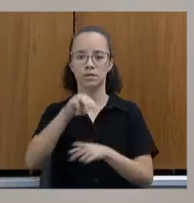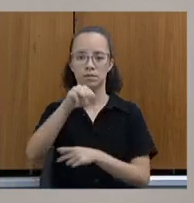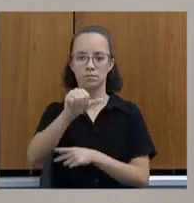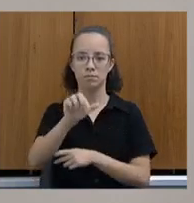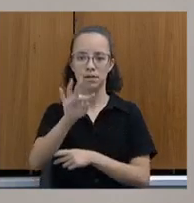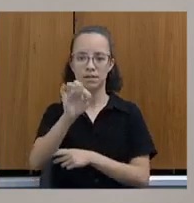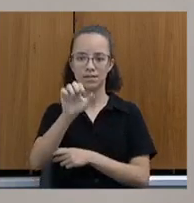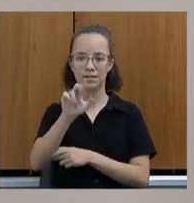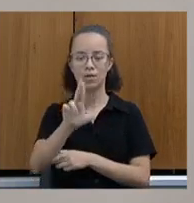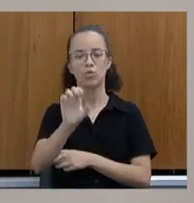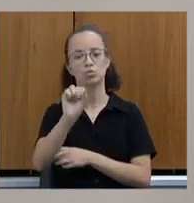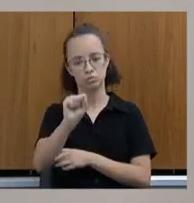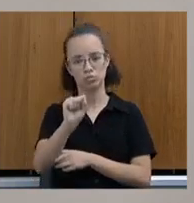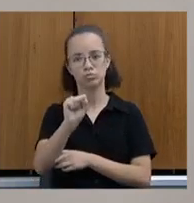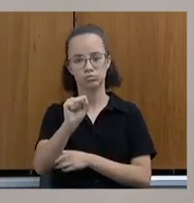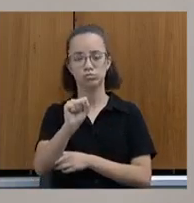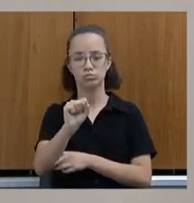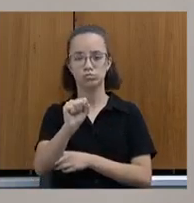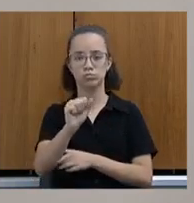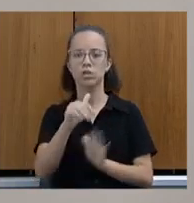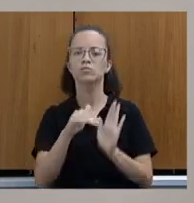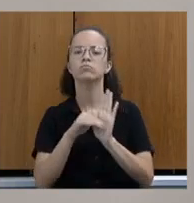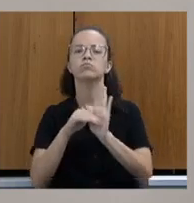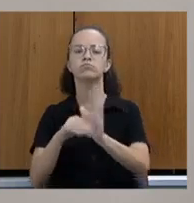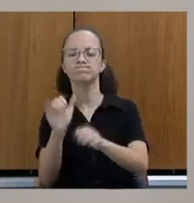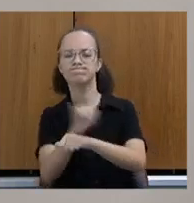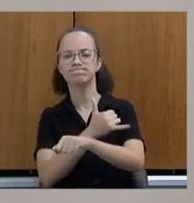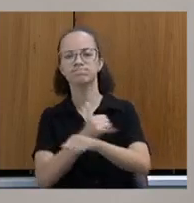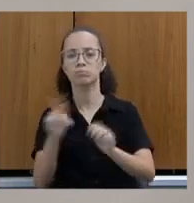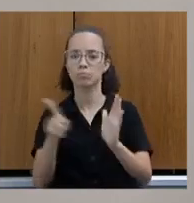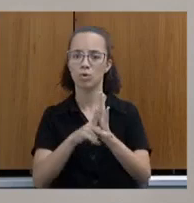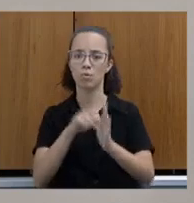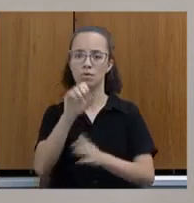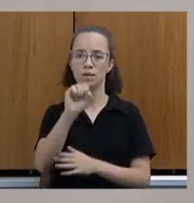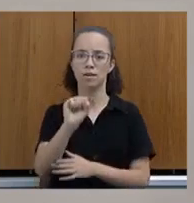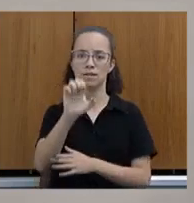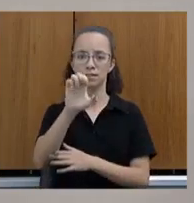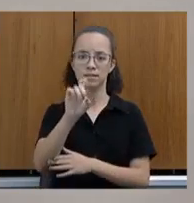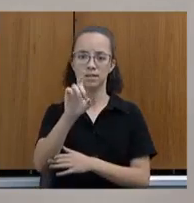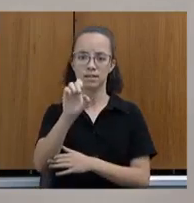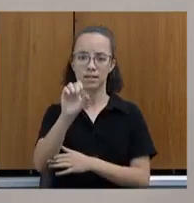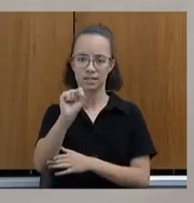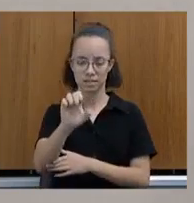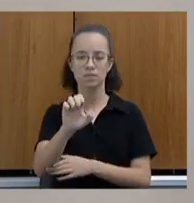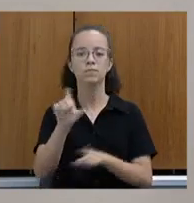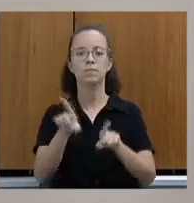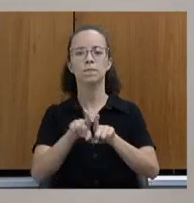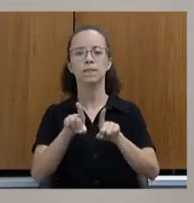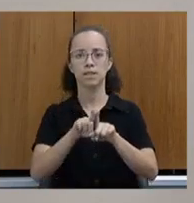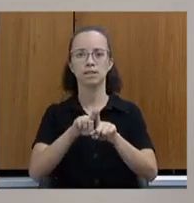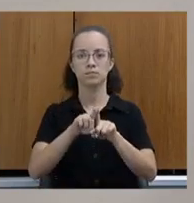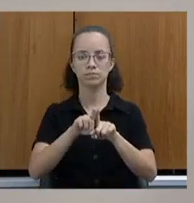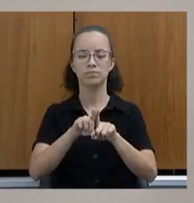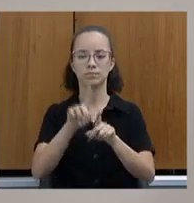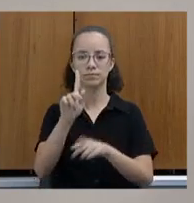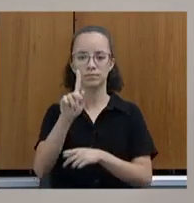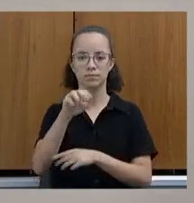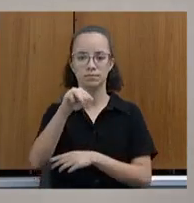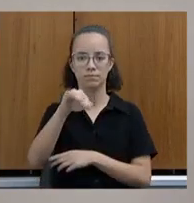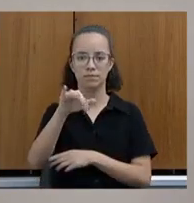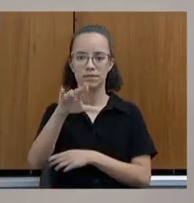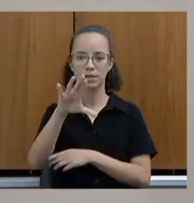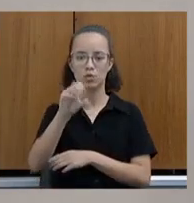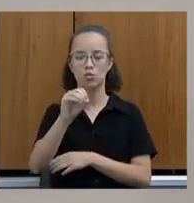dos Reis Martins, assessora estratégico da CEDES, Nina de Abreu Carvalho, assessora do